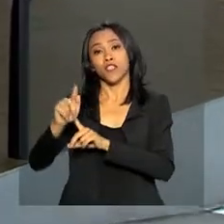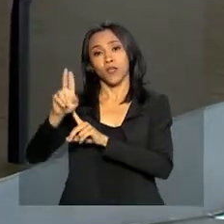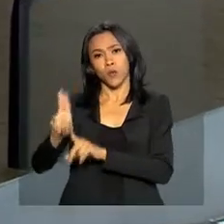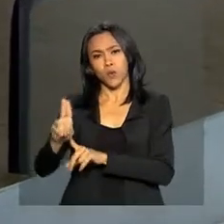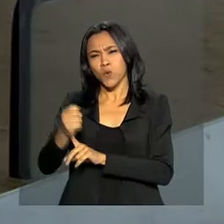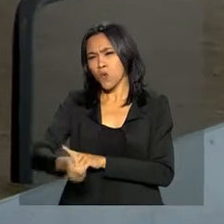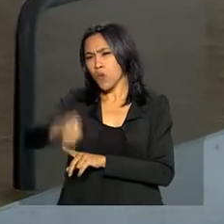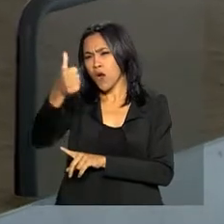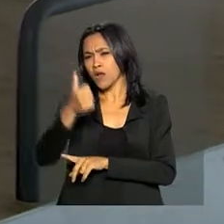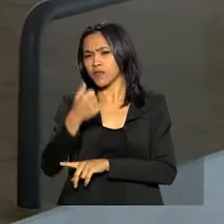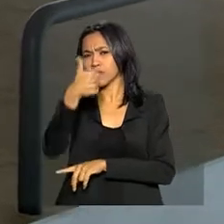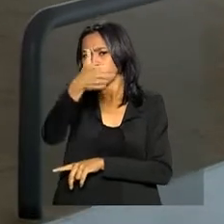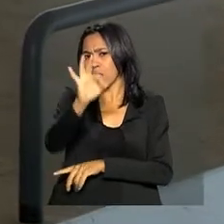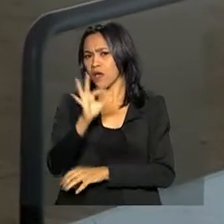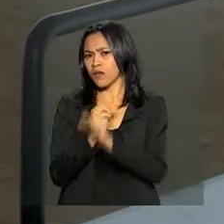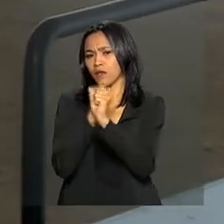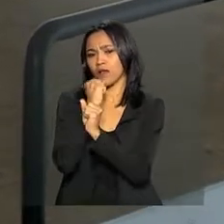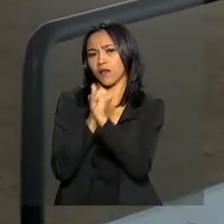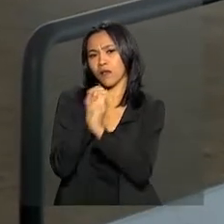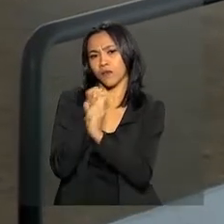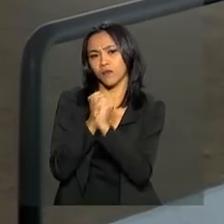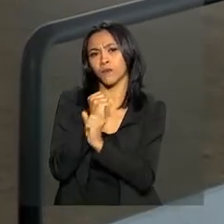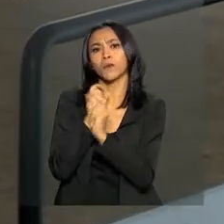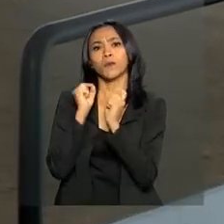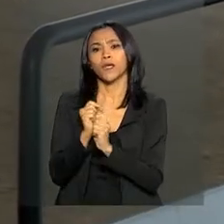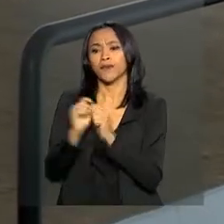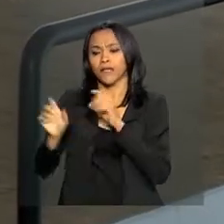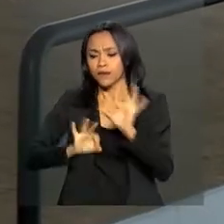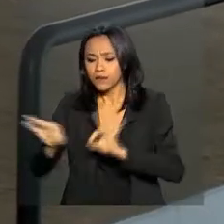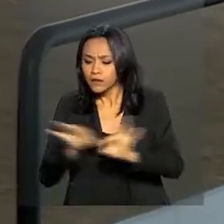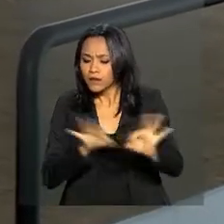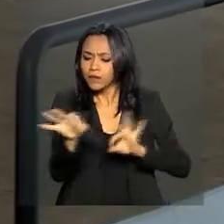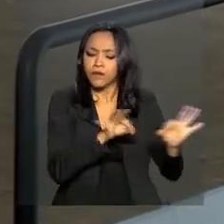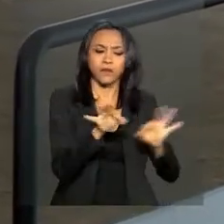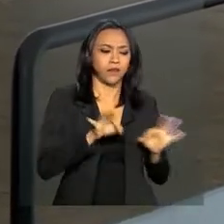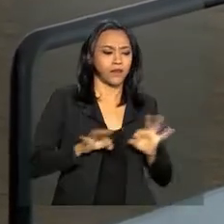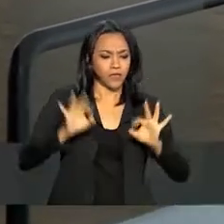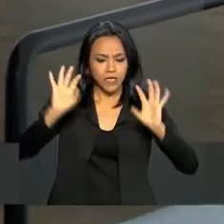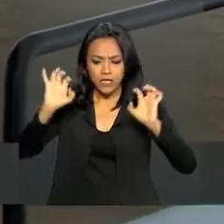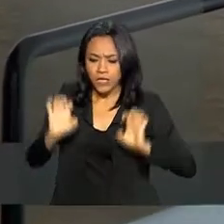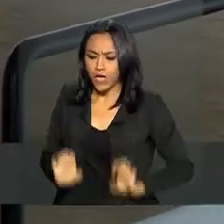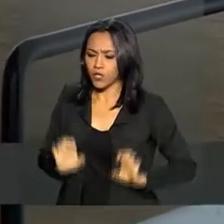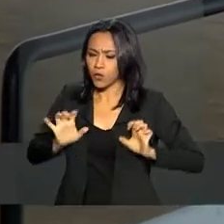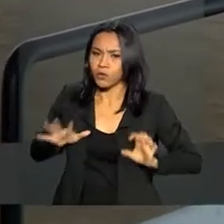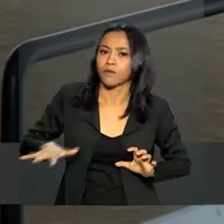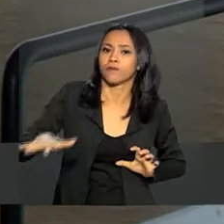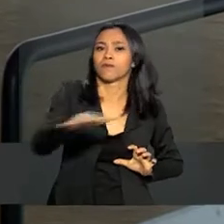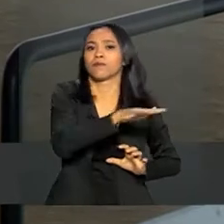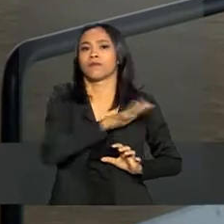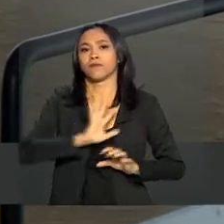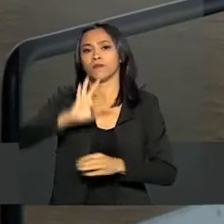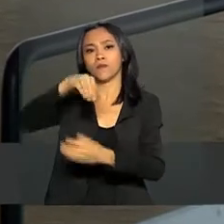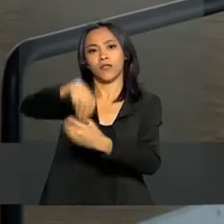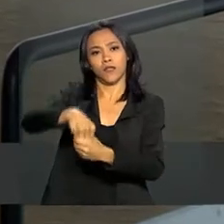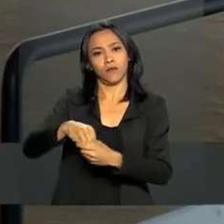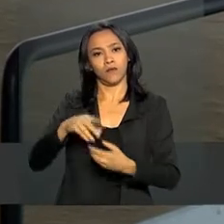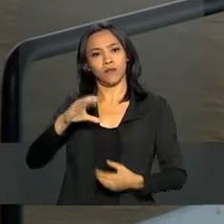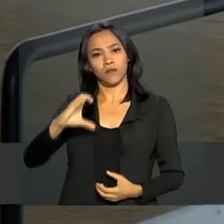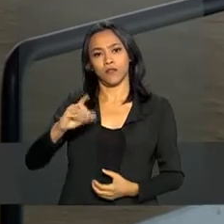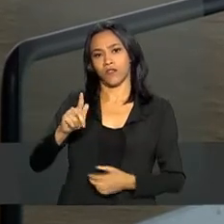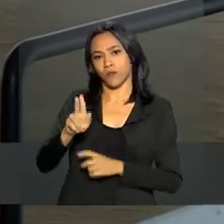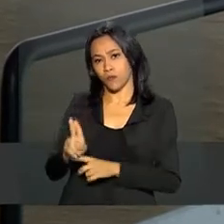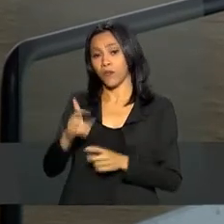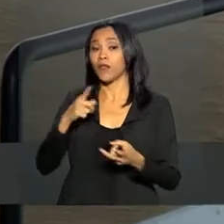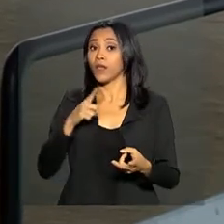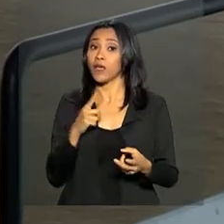uma década na promoção de um ambiente corporativo íntegro ético. Nós temos iniciativas como o